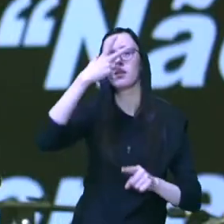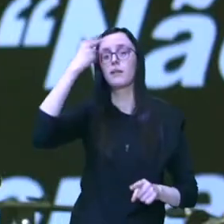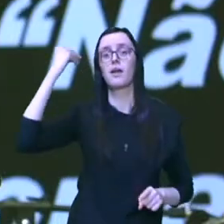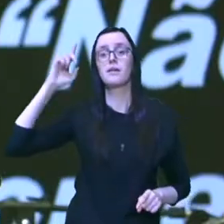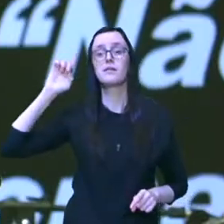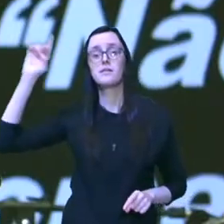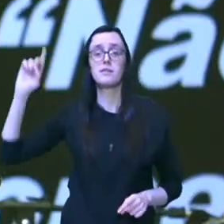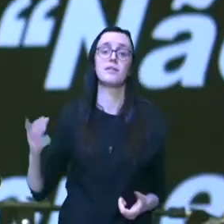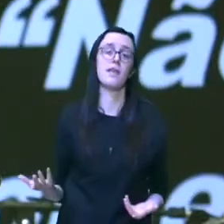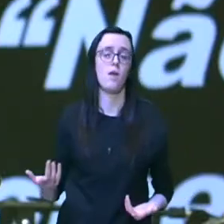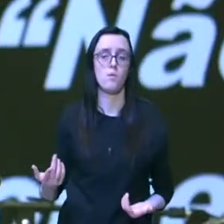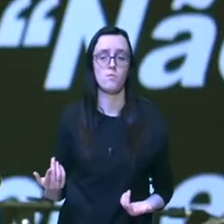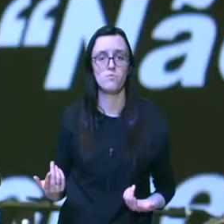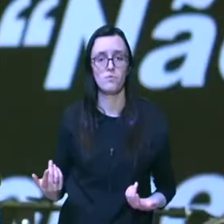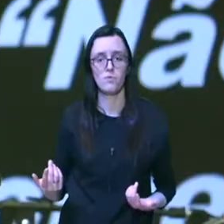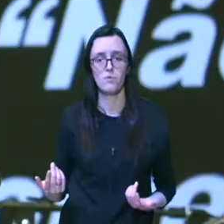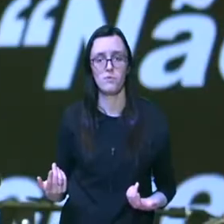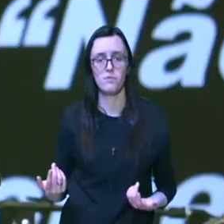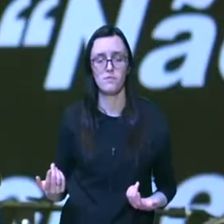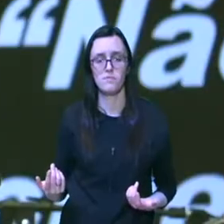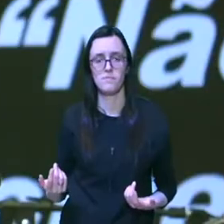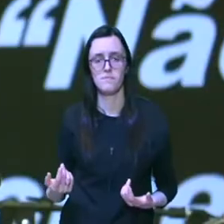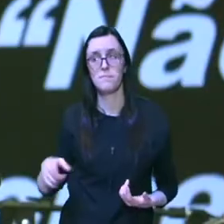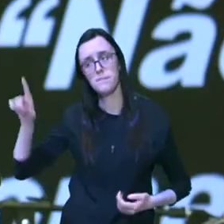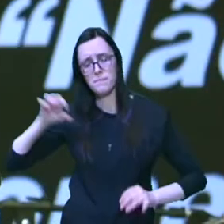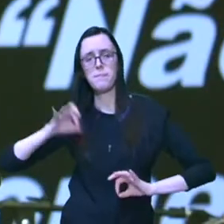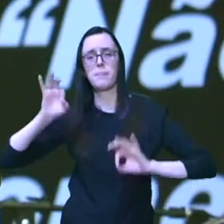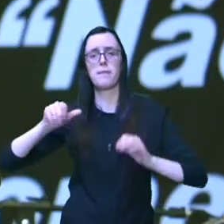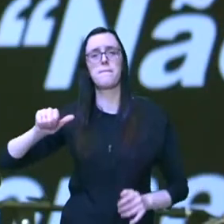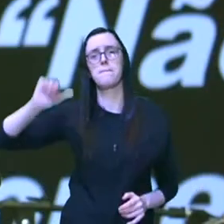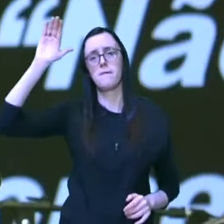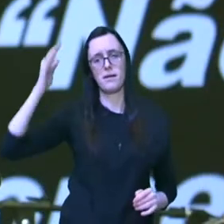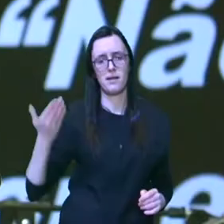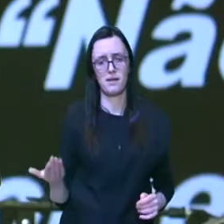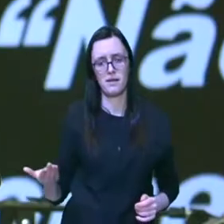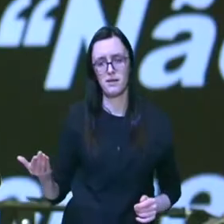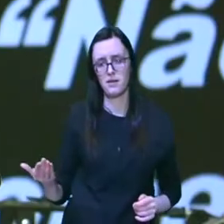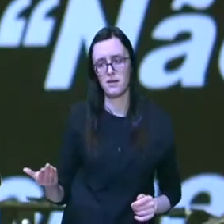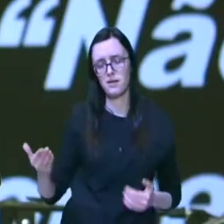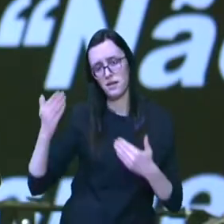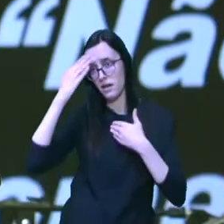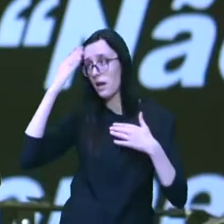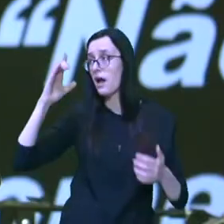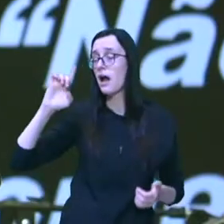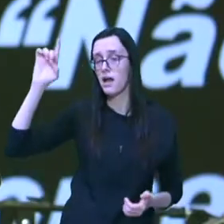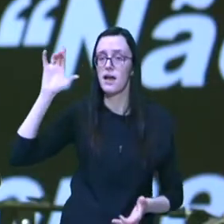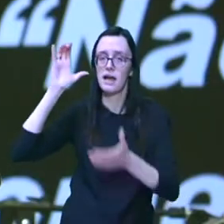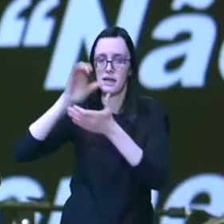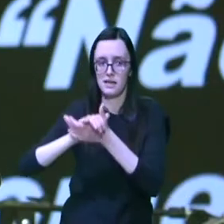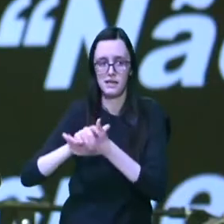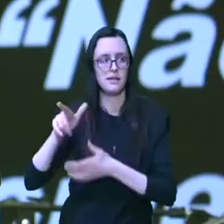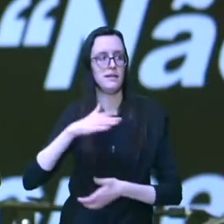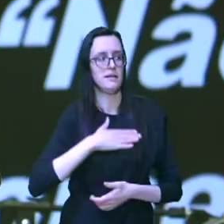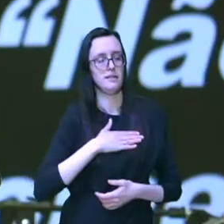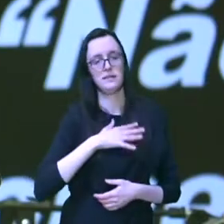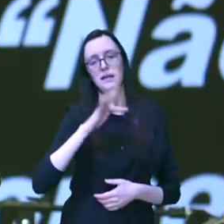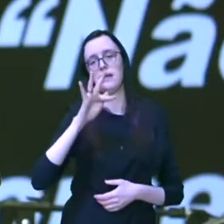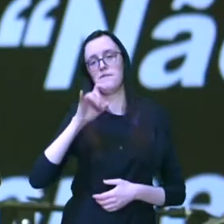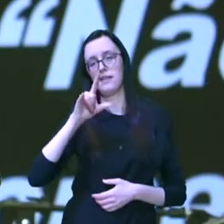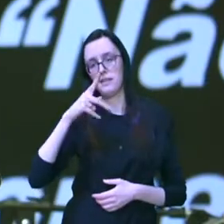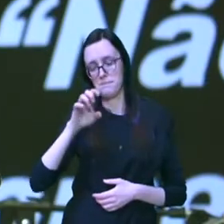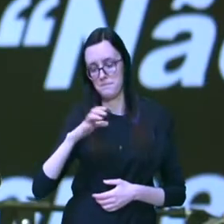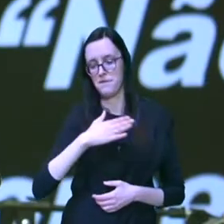aquele que tem um plano ainda maior graças a Deus ela casou com o Felipe que eu gosto amém